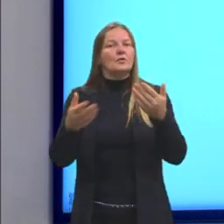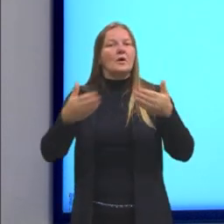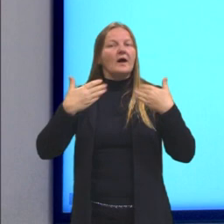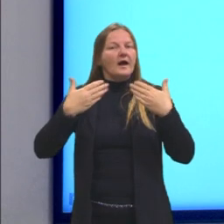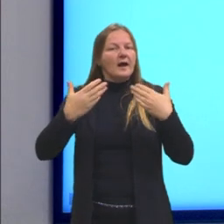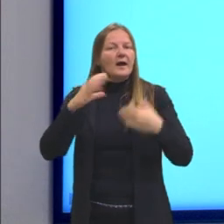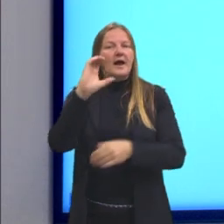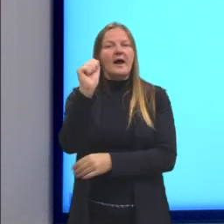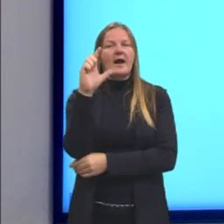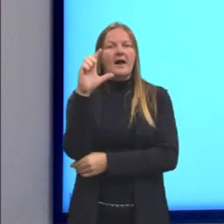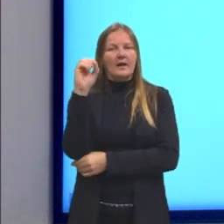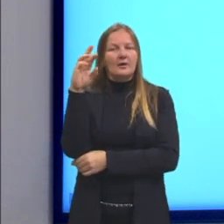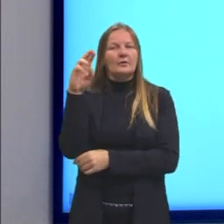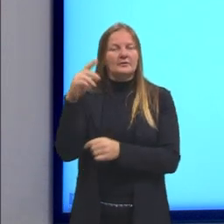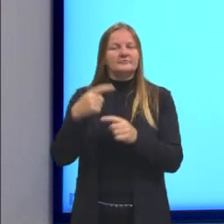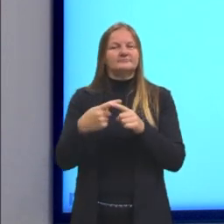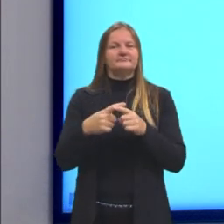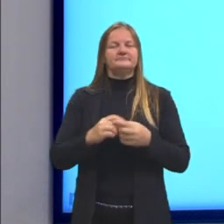inicial da aula de hoje.